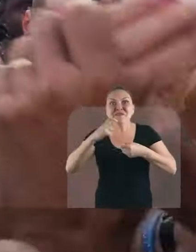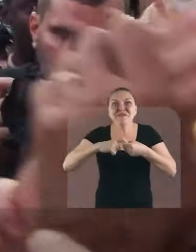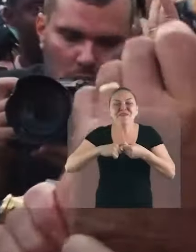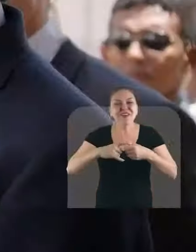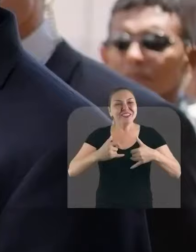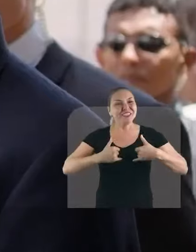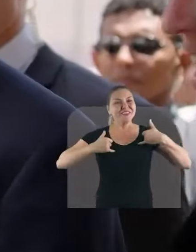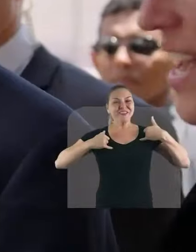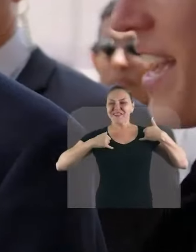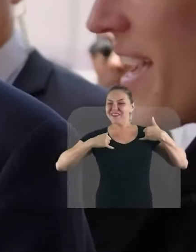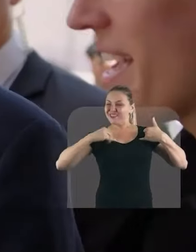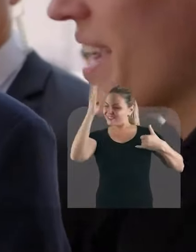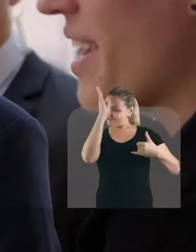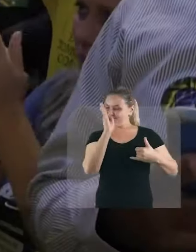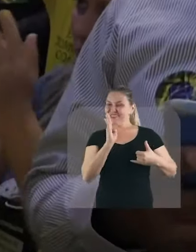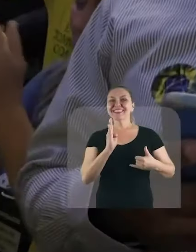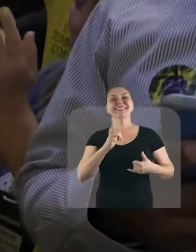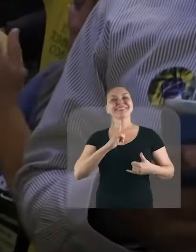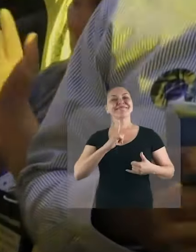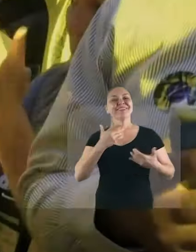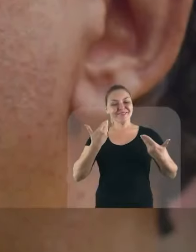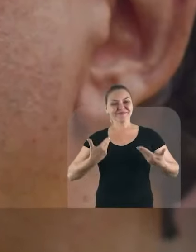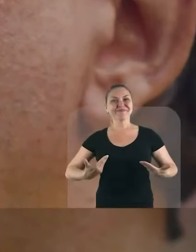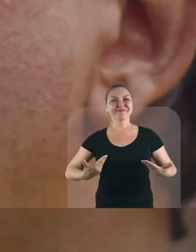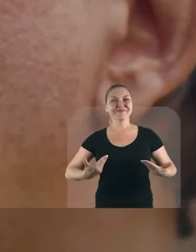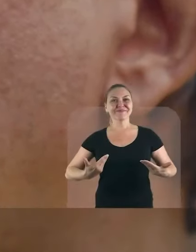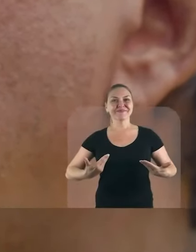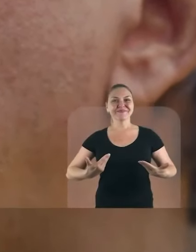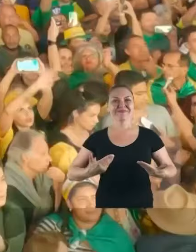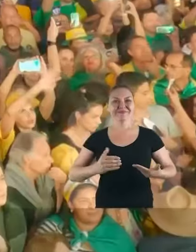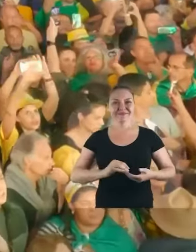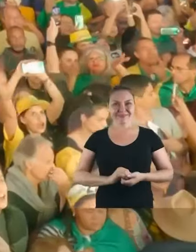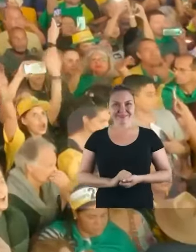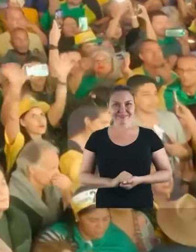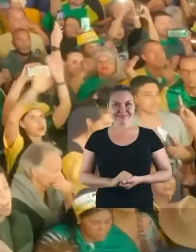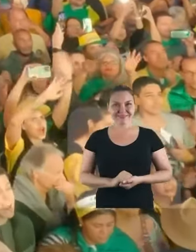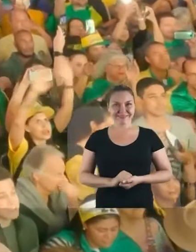trazendo De volta O orgulho De ser brasileiro